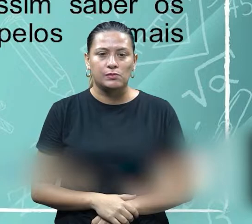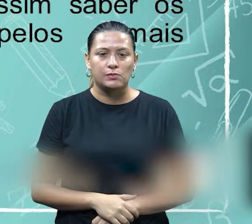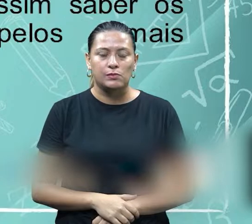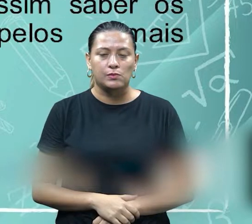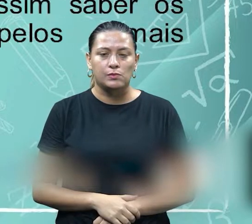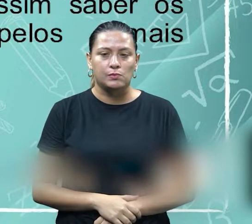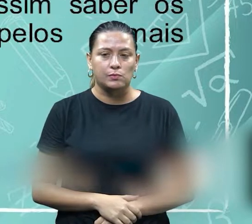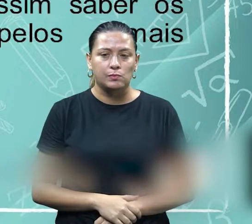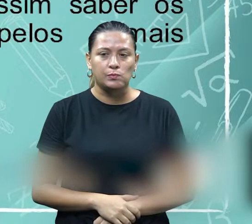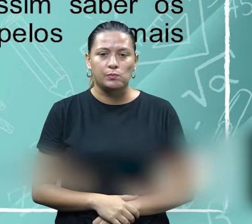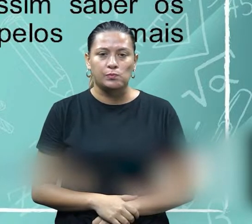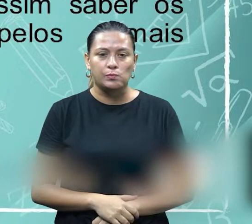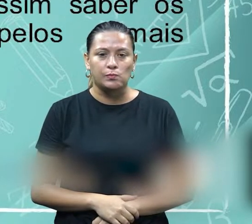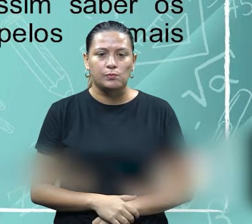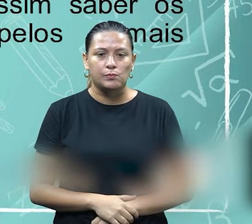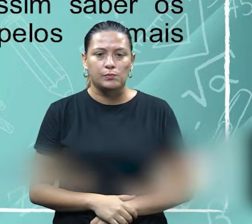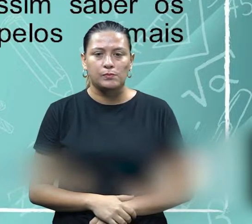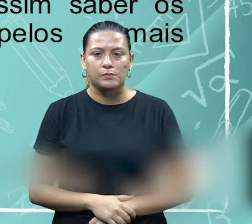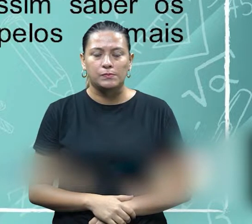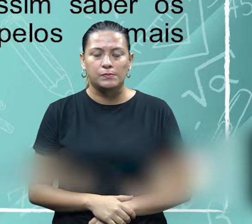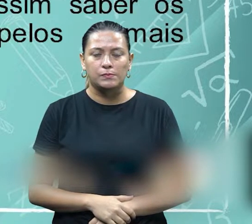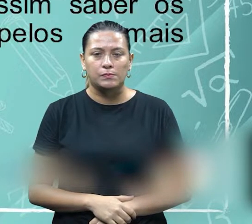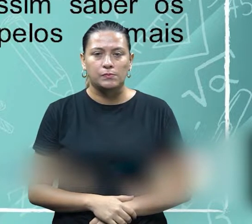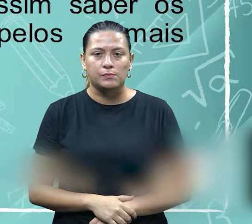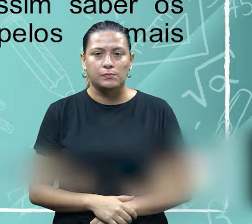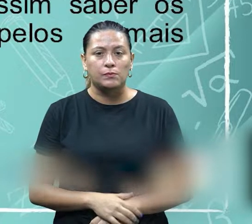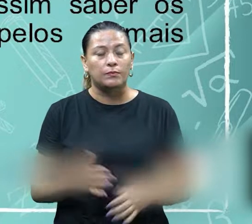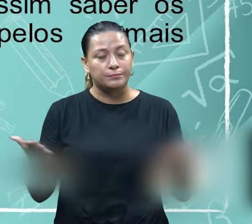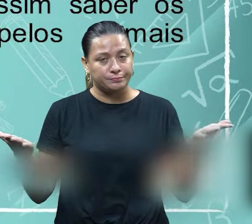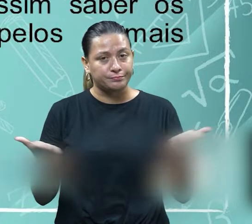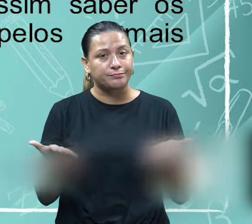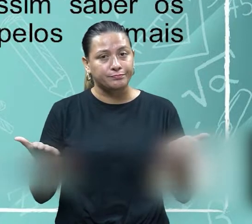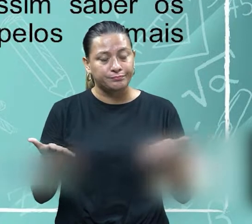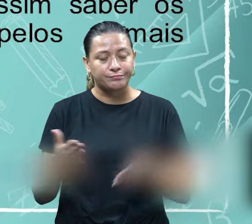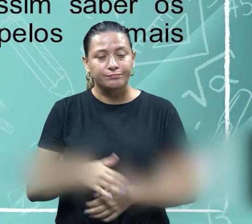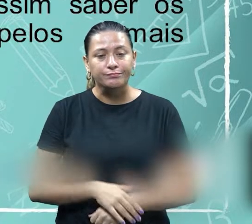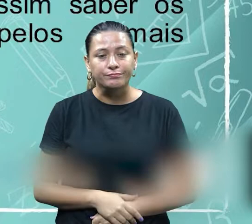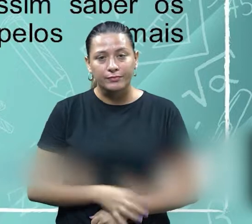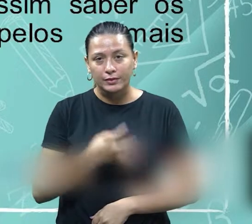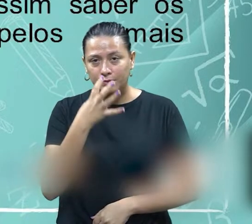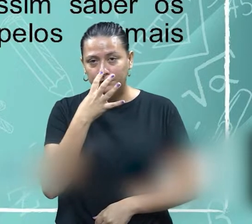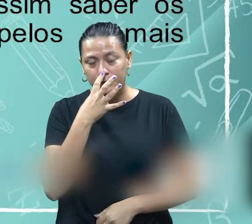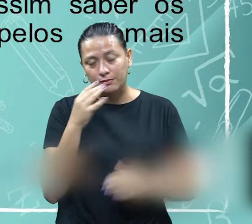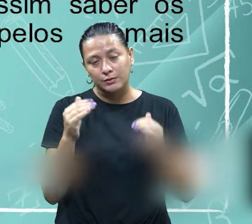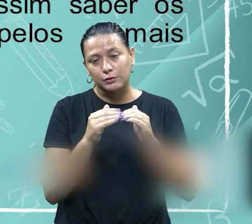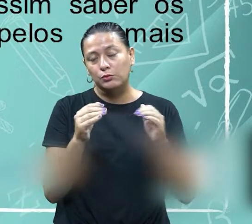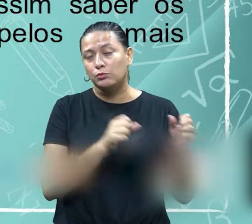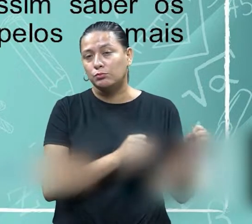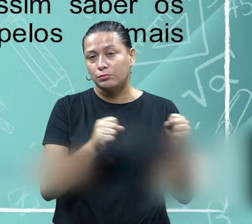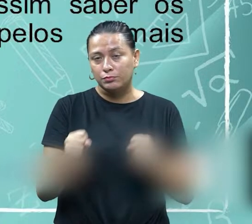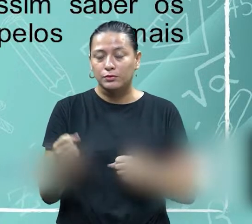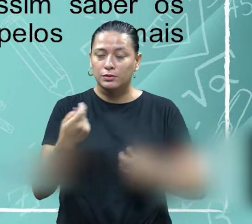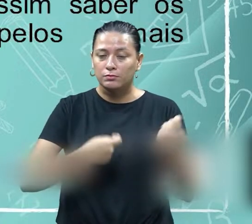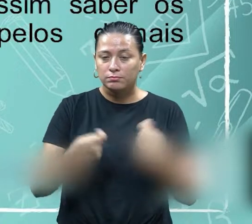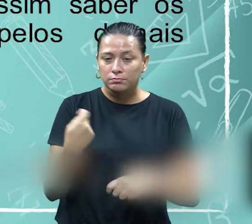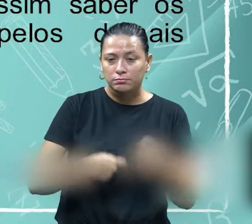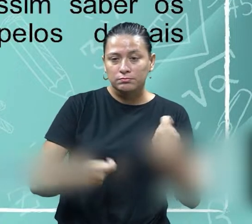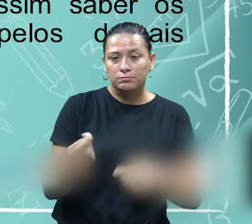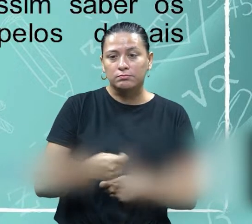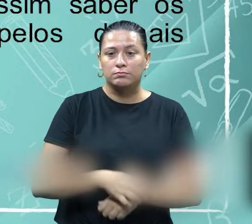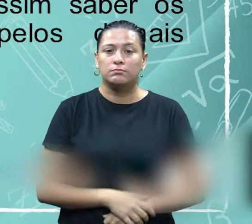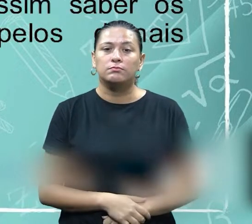importante que nós temos para nós analisar para nós analisar adiante essa questão do poder nesse processo de